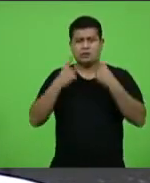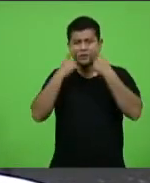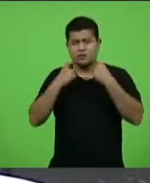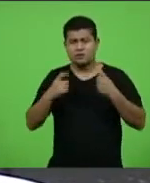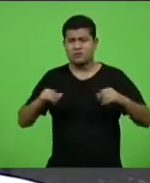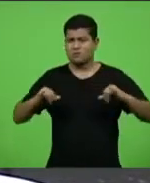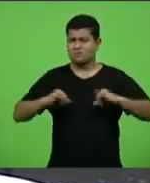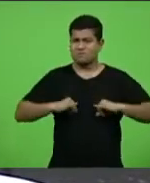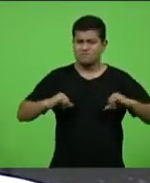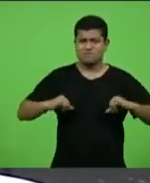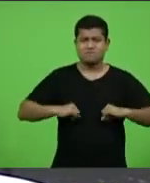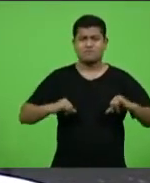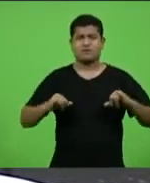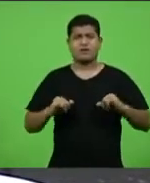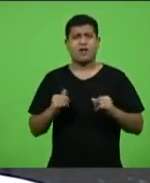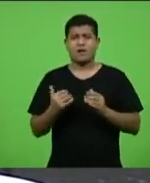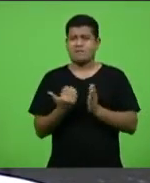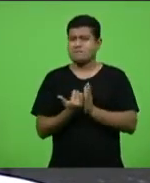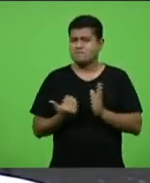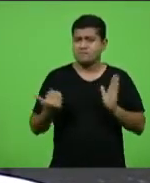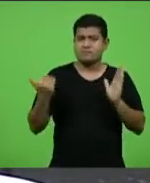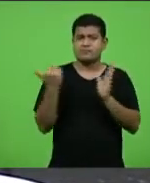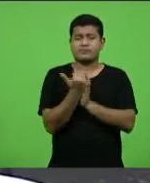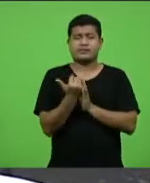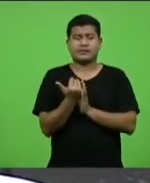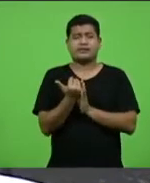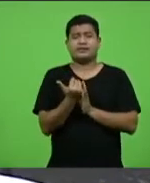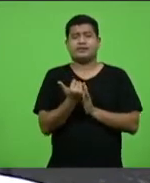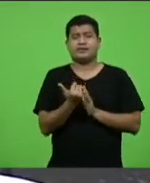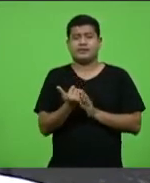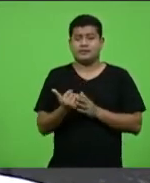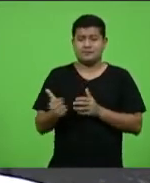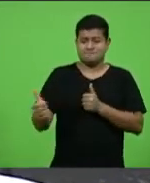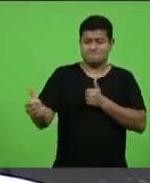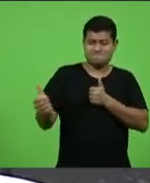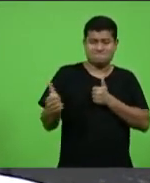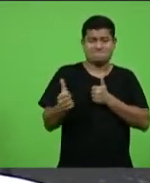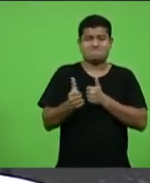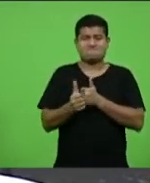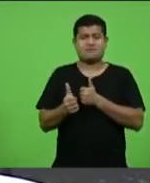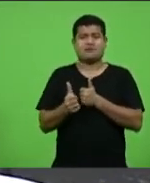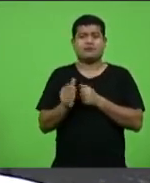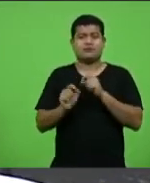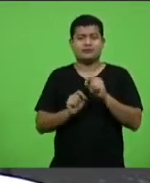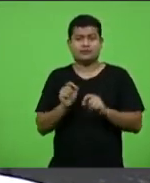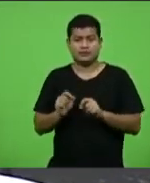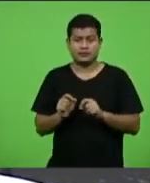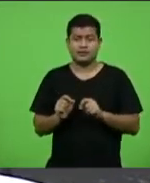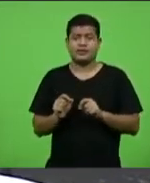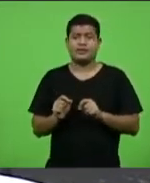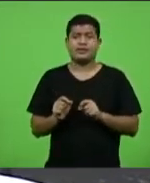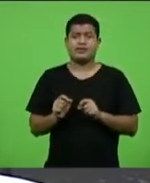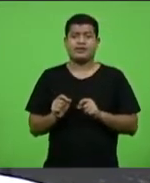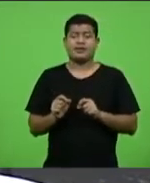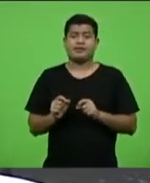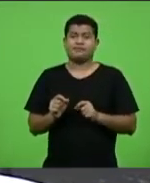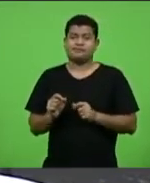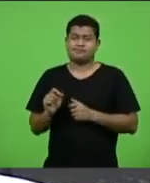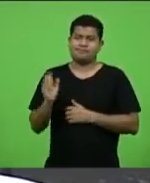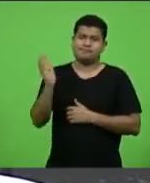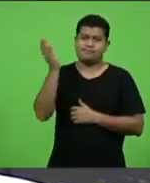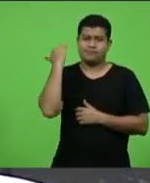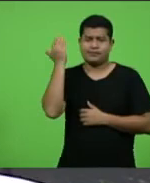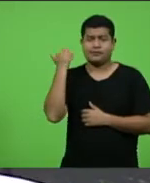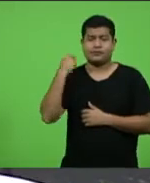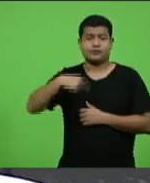e cada vez mais chega perto da gente há um tempo atrás e